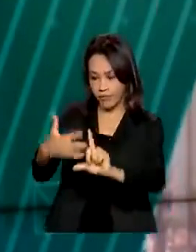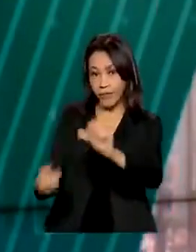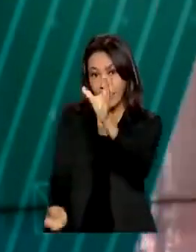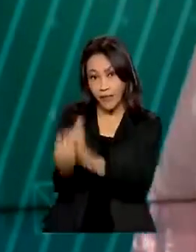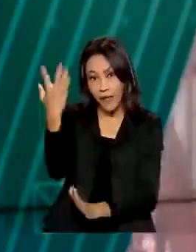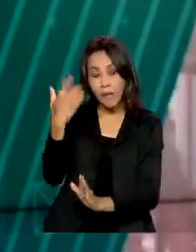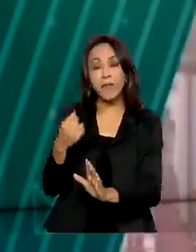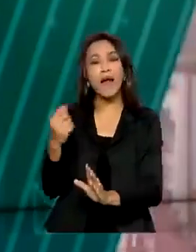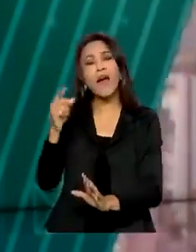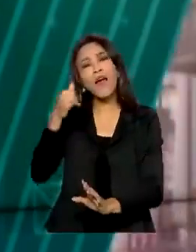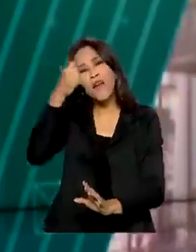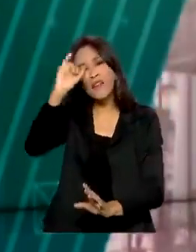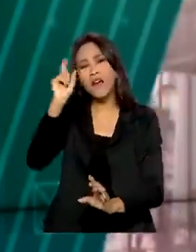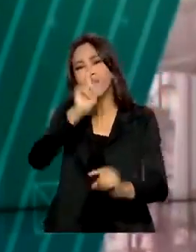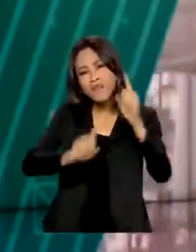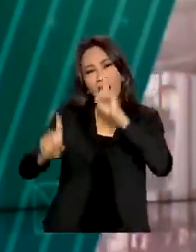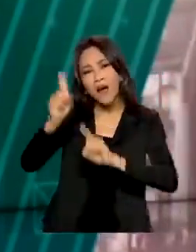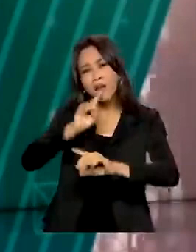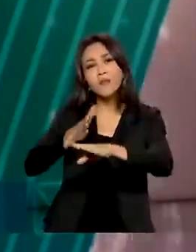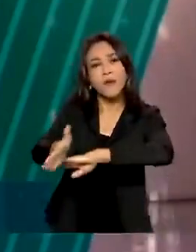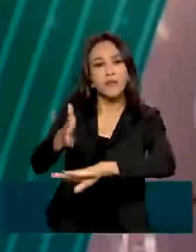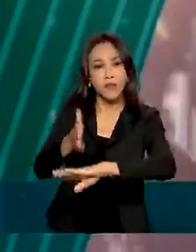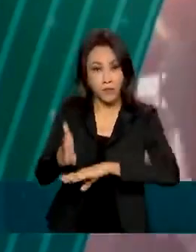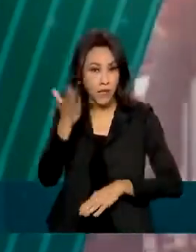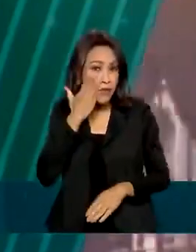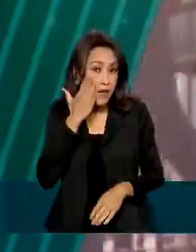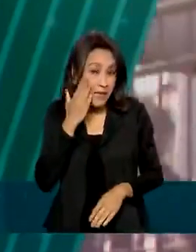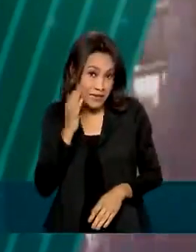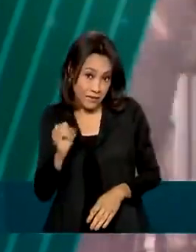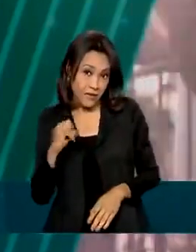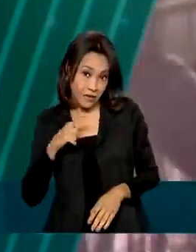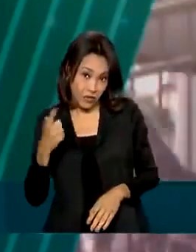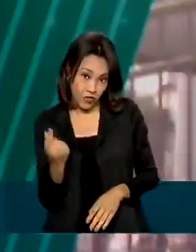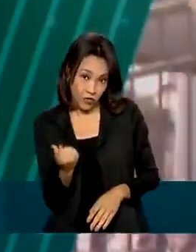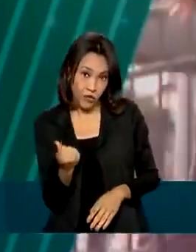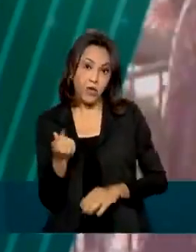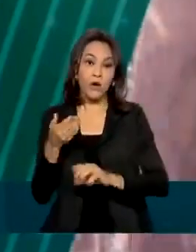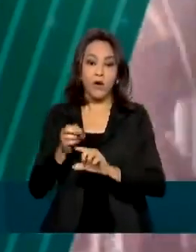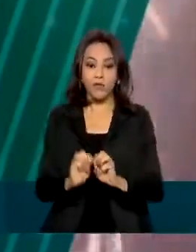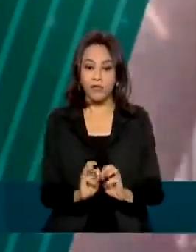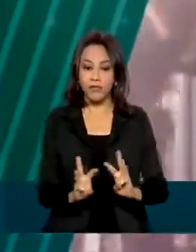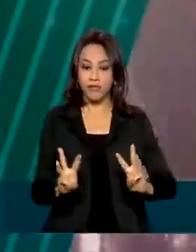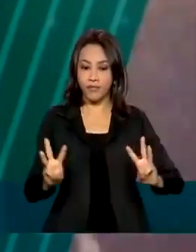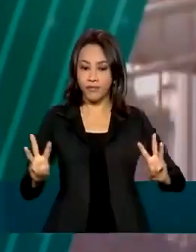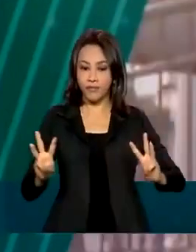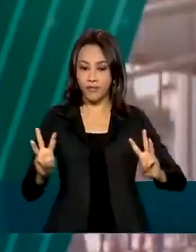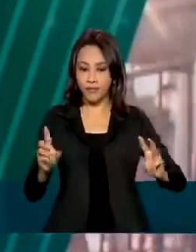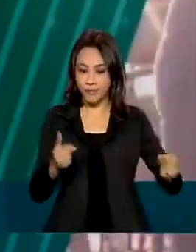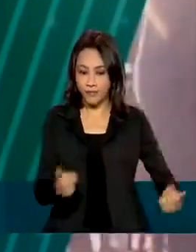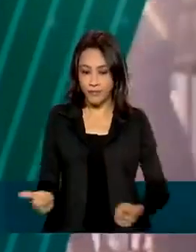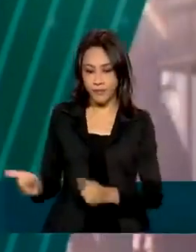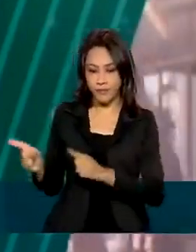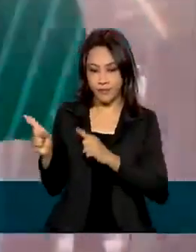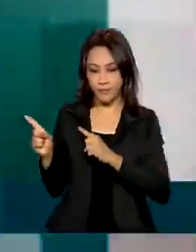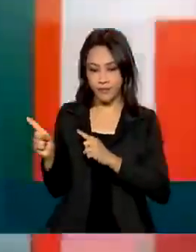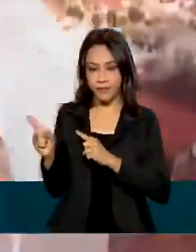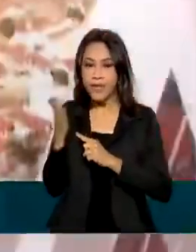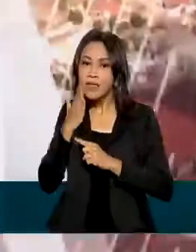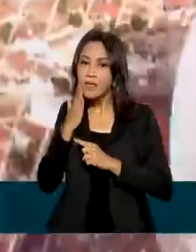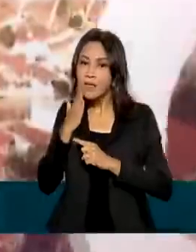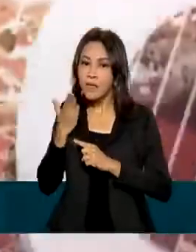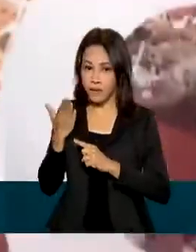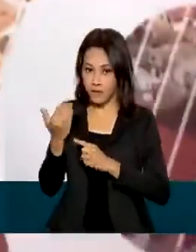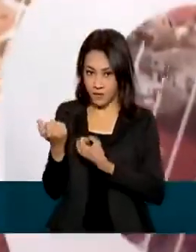evitar falhas no acesso. Para fazer a consulta, basta entrar no site valoresareceber.bcb.gov